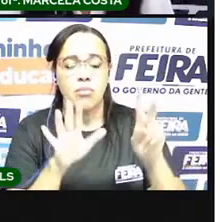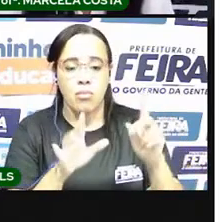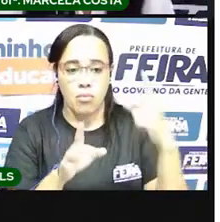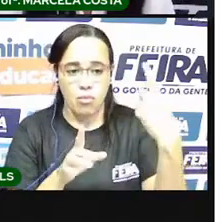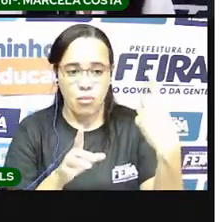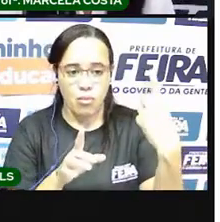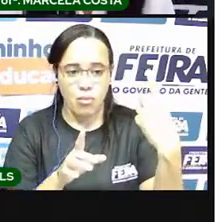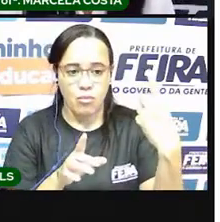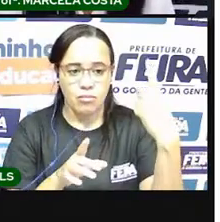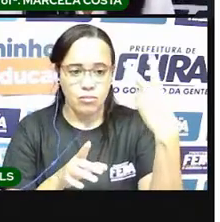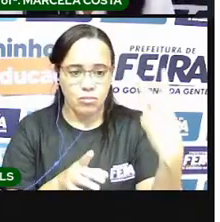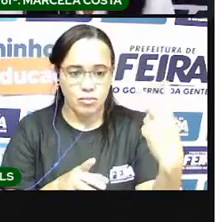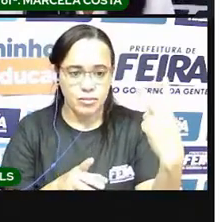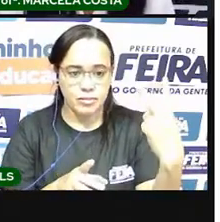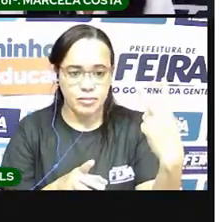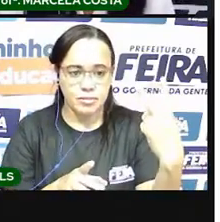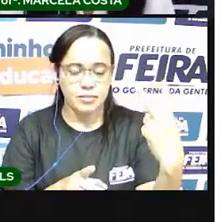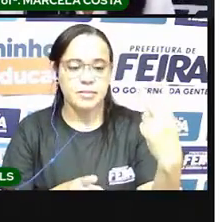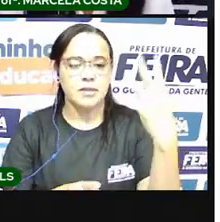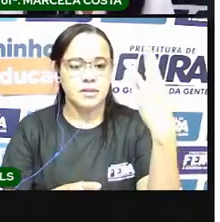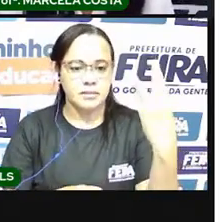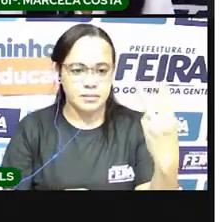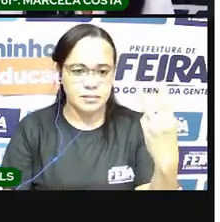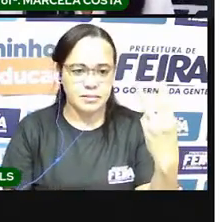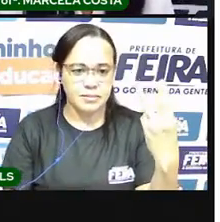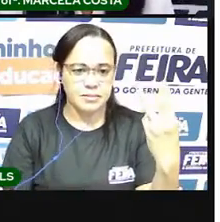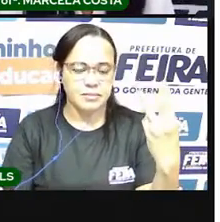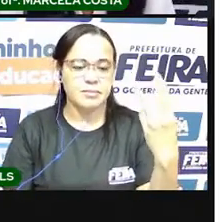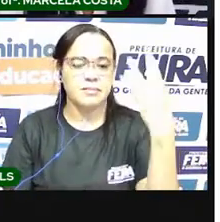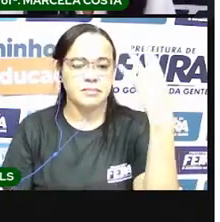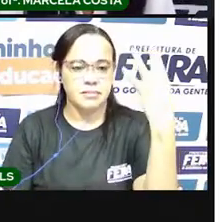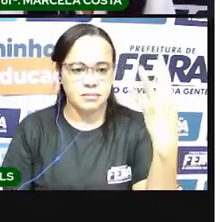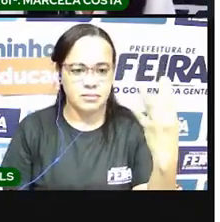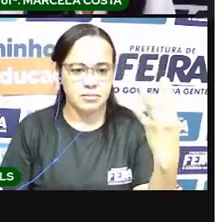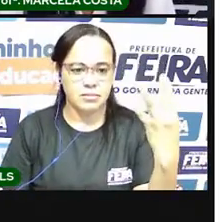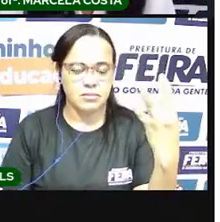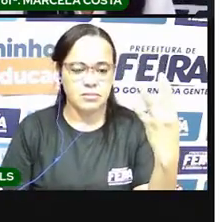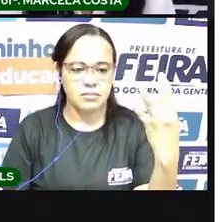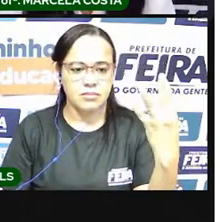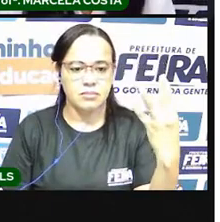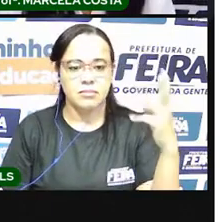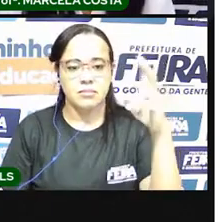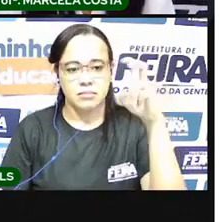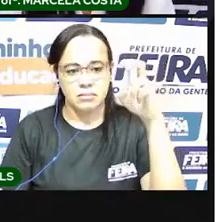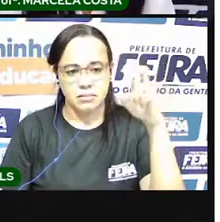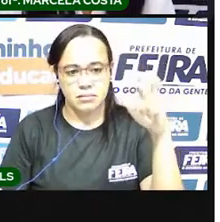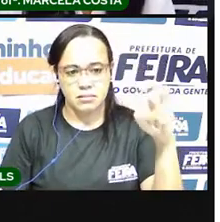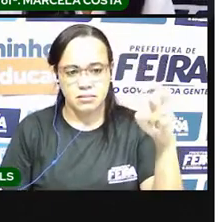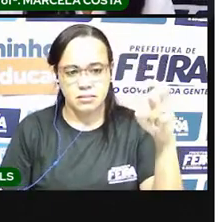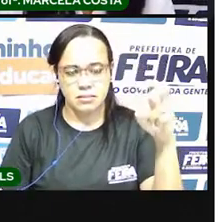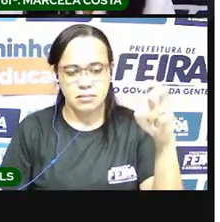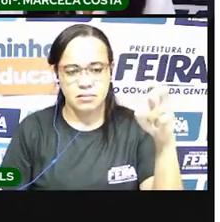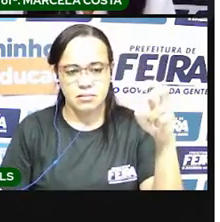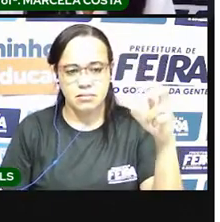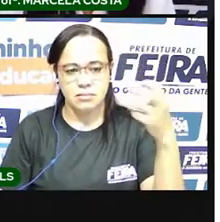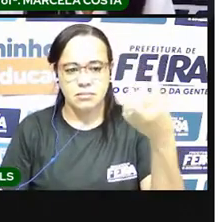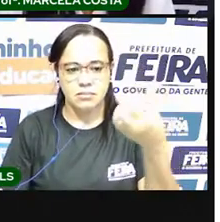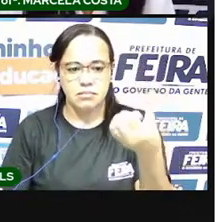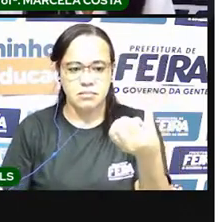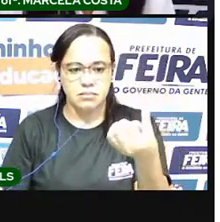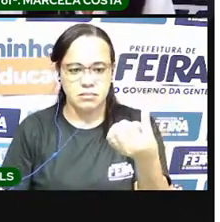Um, dois, três, quatro, cinco,